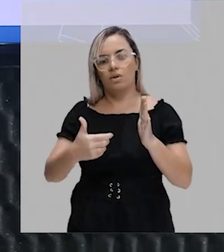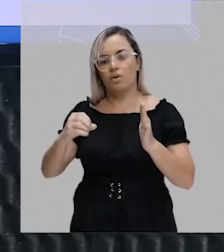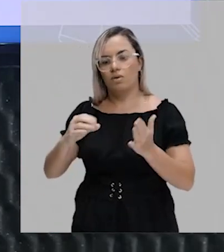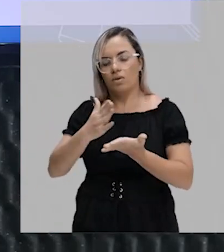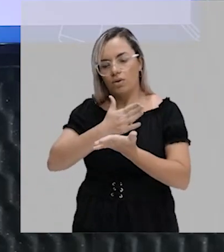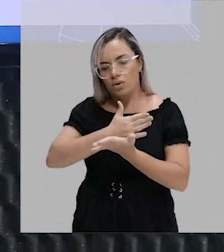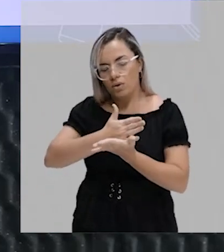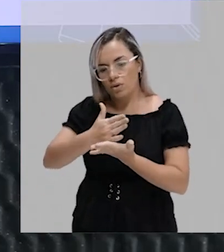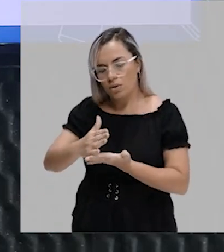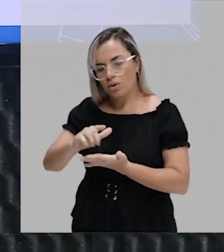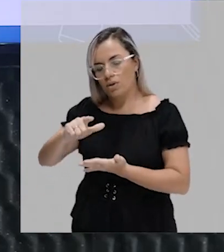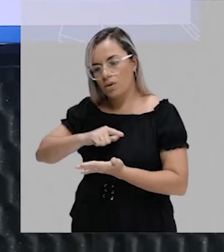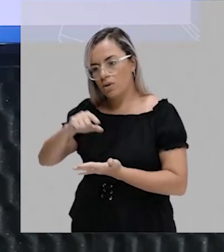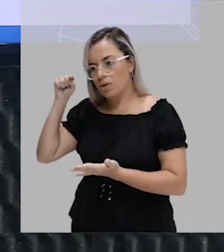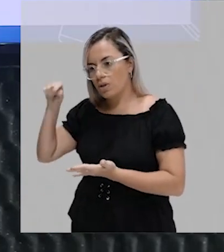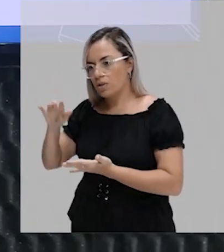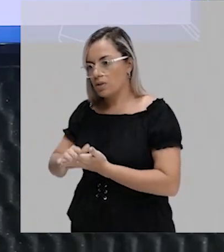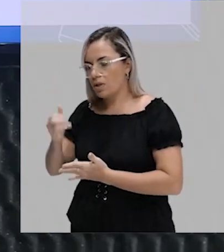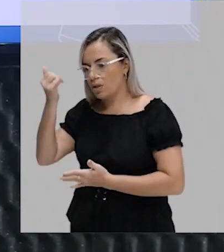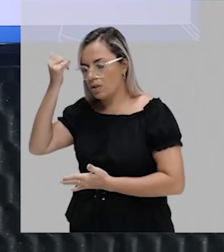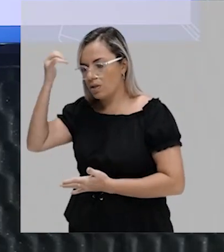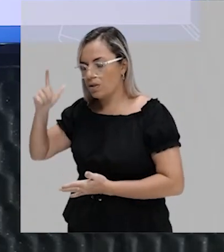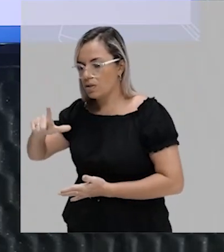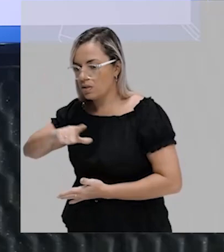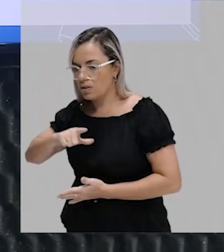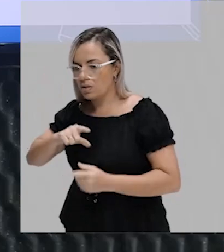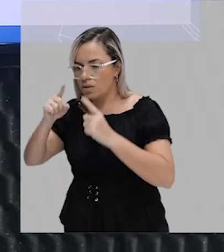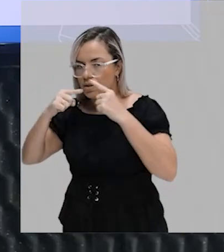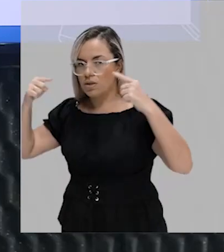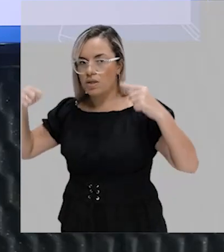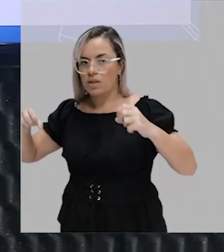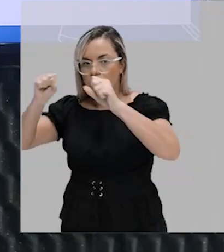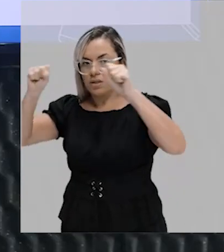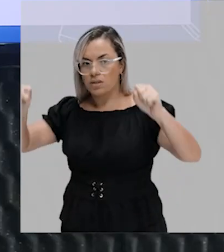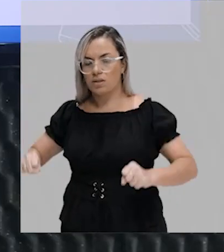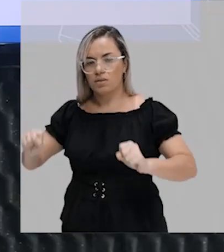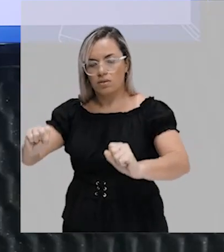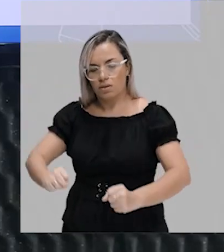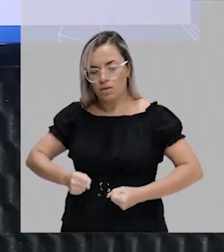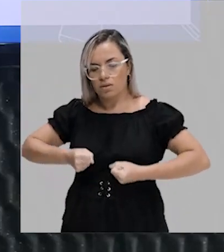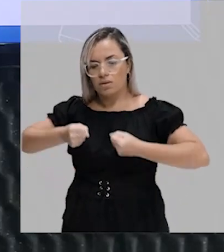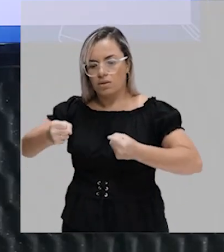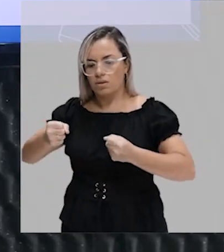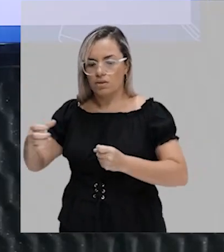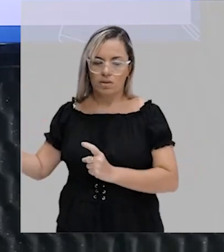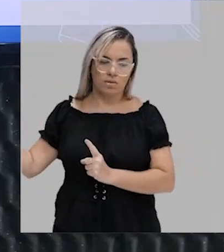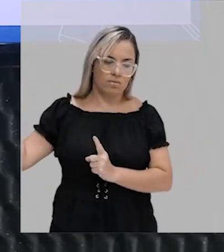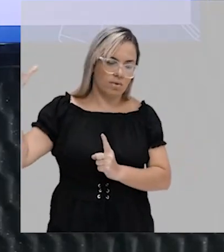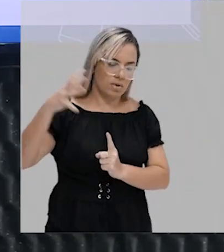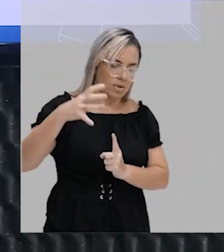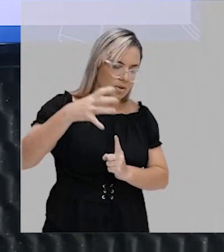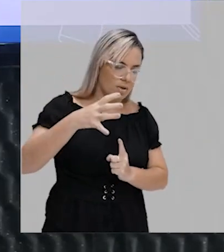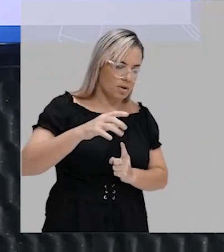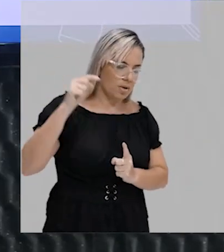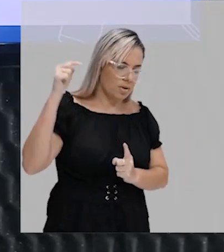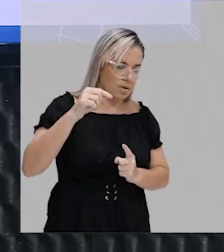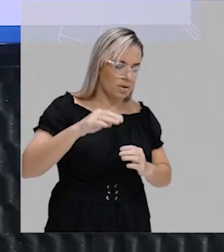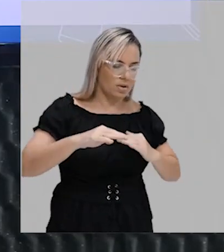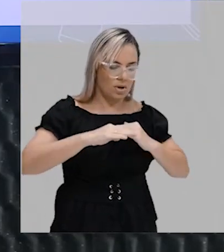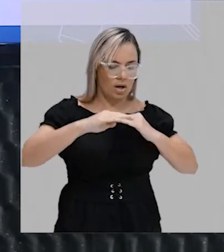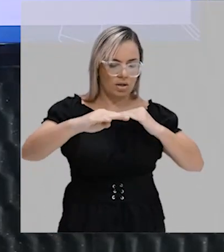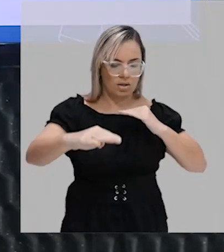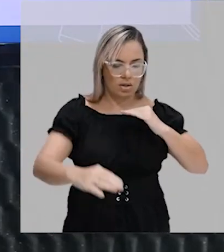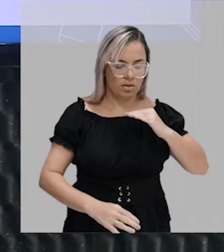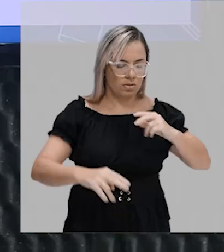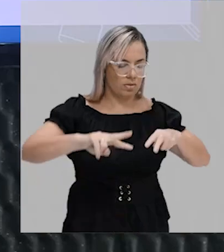da existência do patriarcado, desse sistema de poder que acaba refletindo as desigualdades de